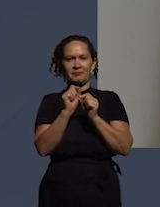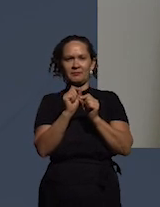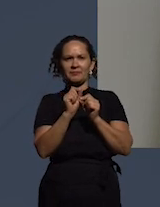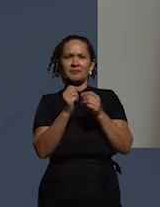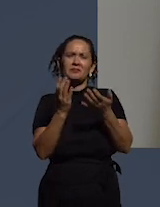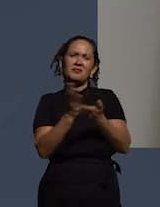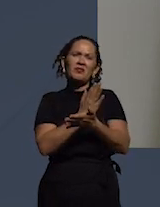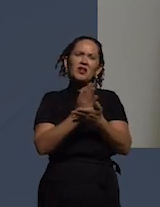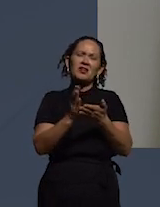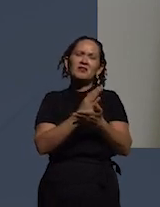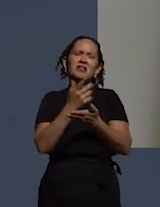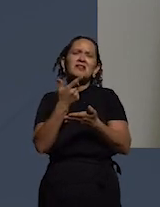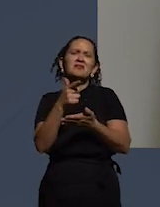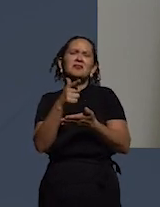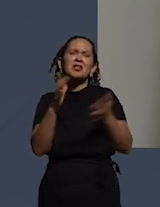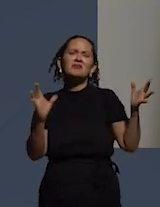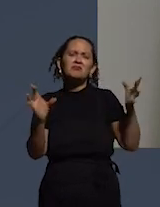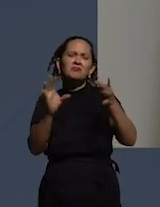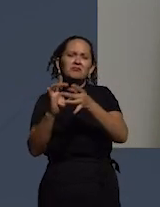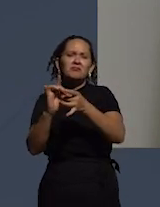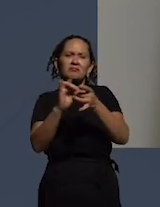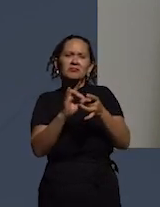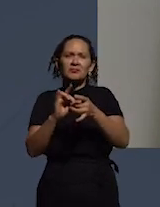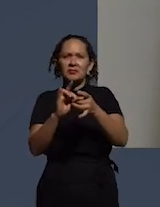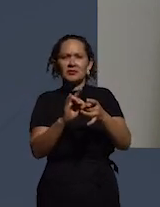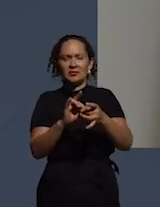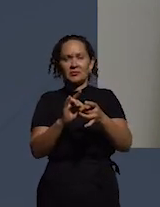necessariamente conectados a fatos